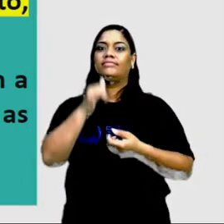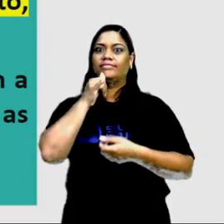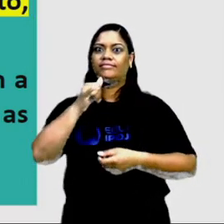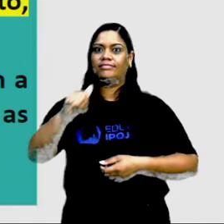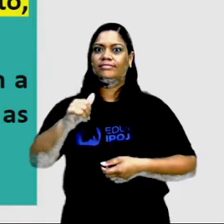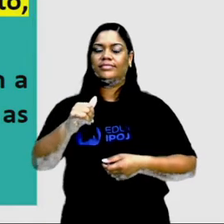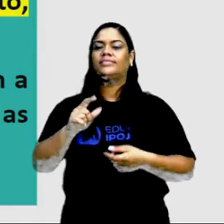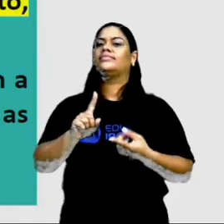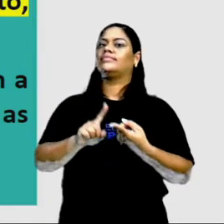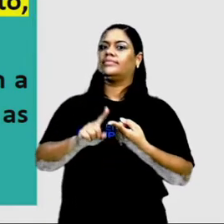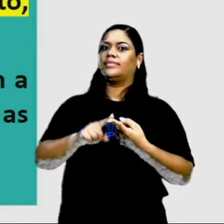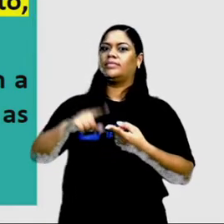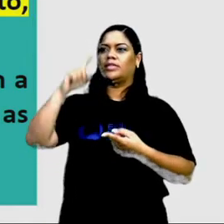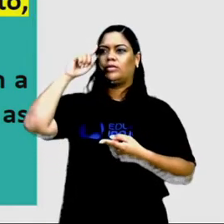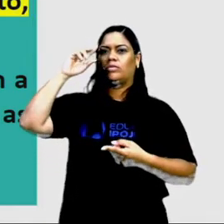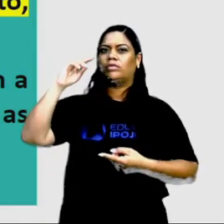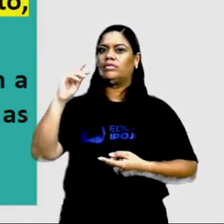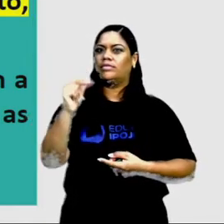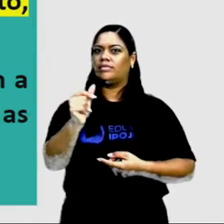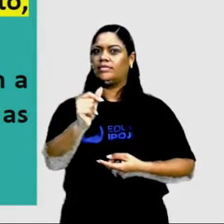ou até uma ideia.